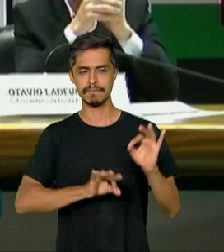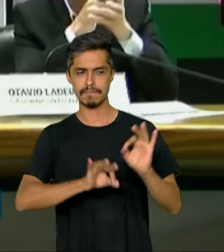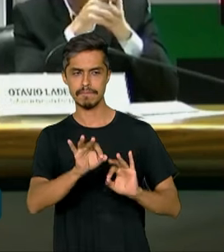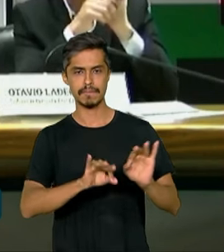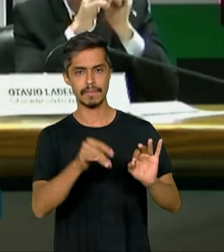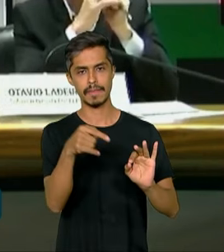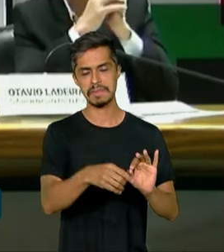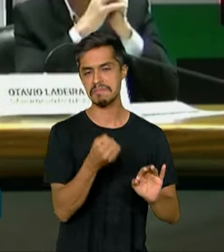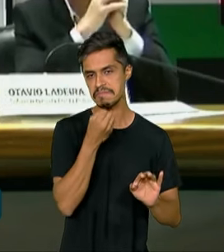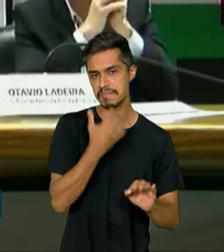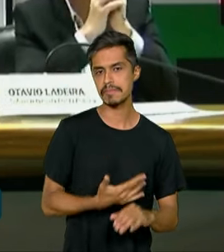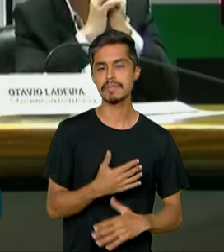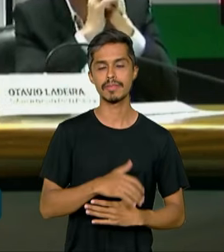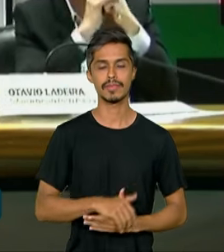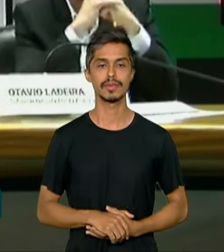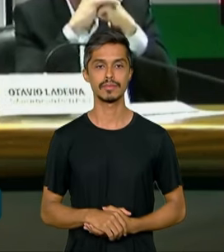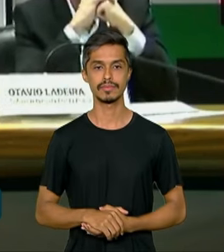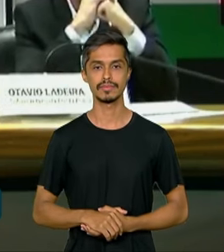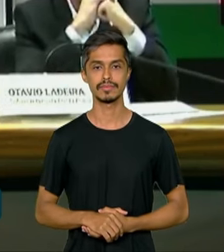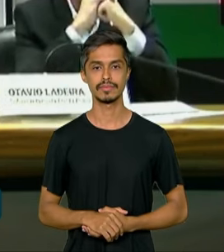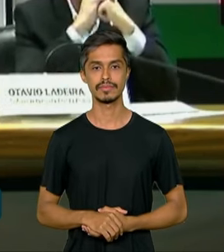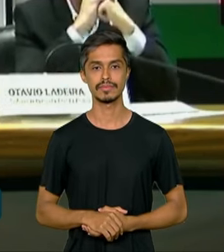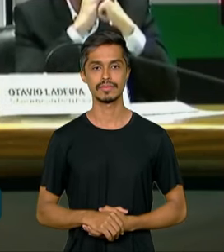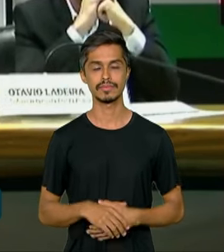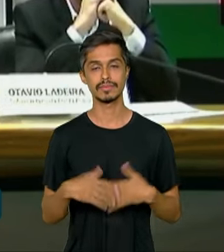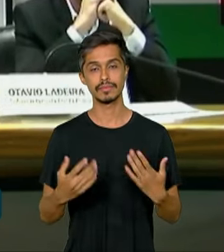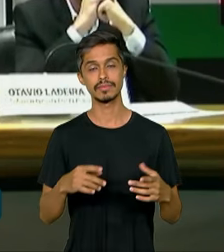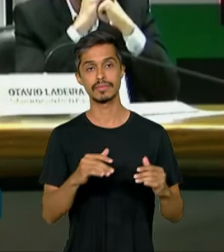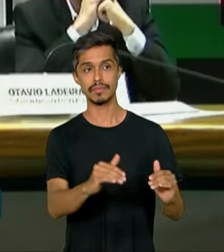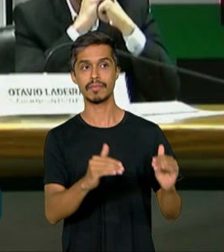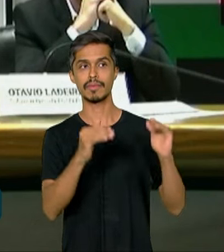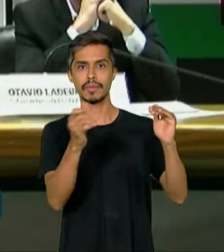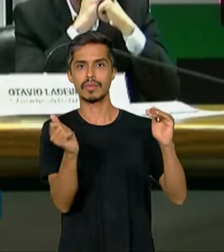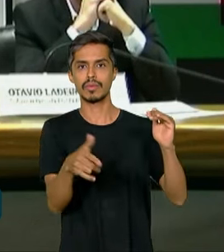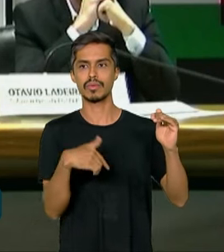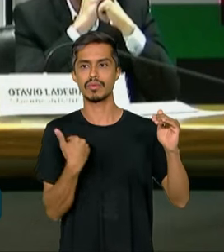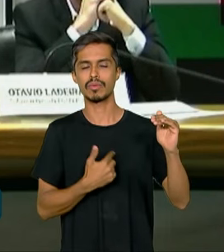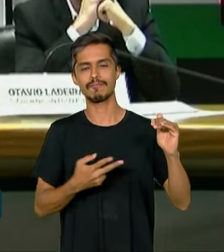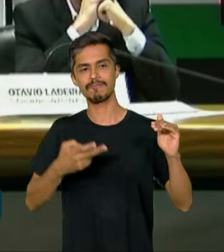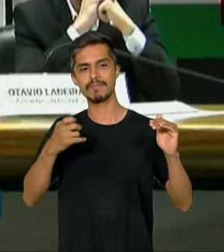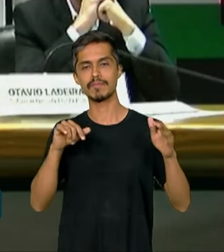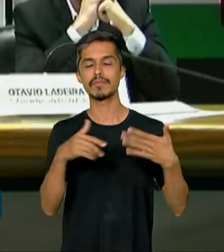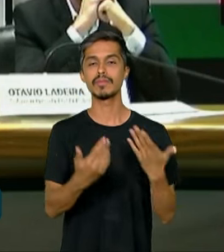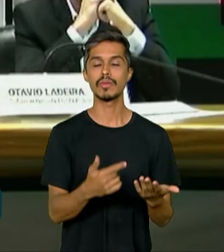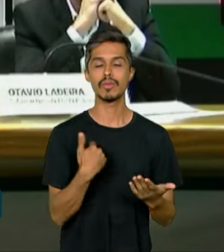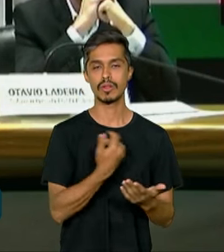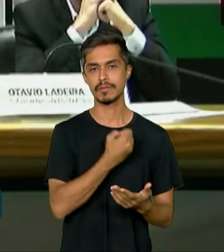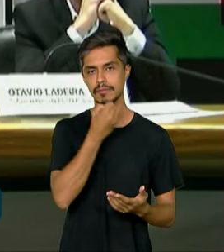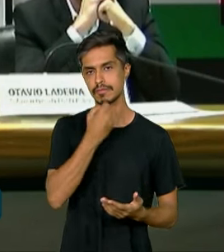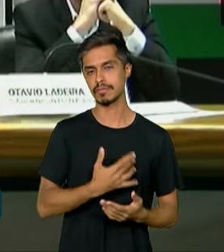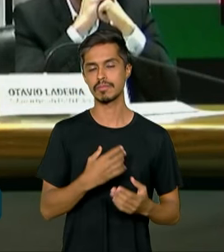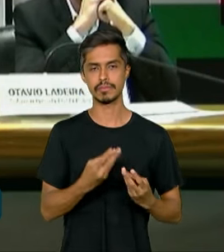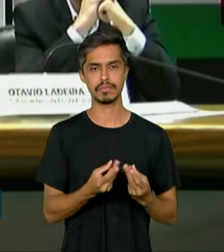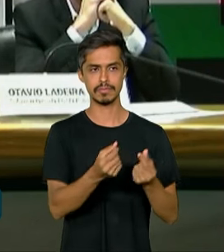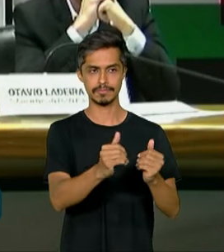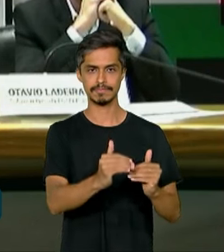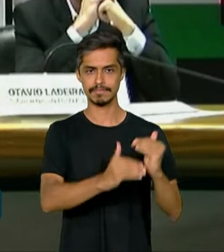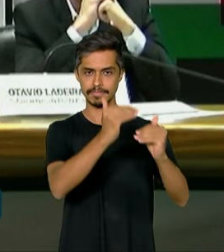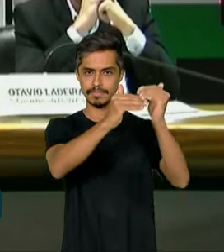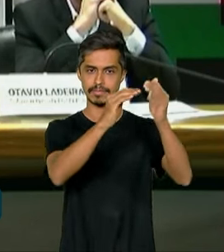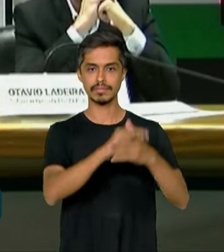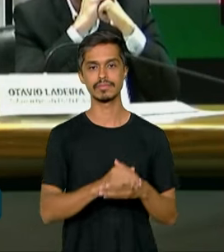bem até acima do que estava previsto. Então, nós estamos com bom desempenho. Então, no momento,